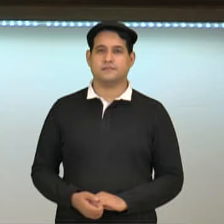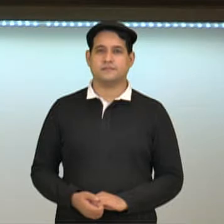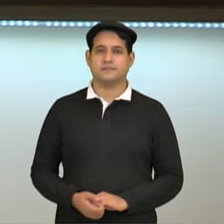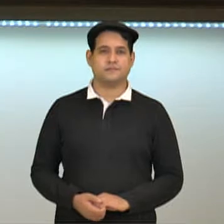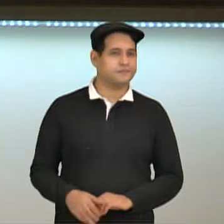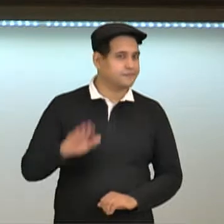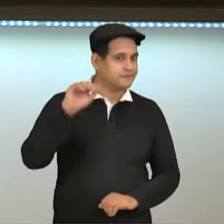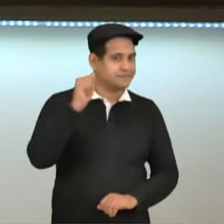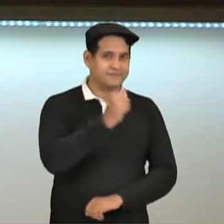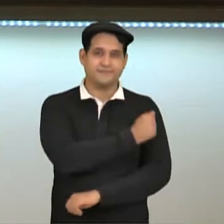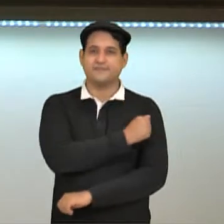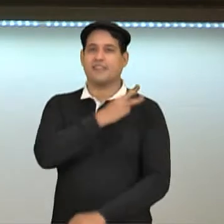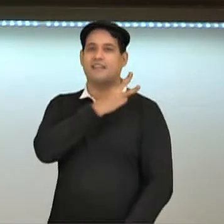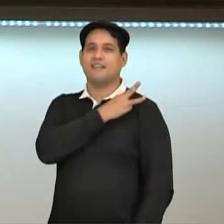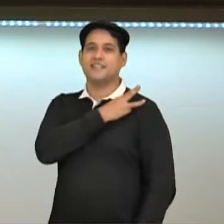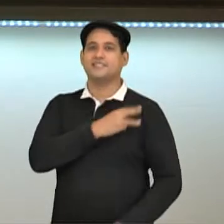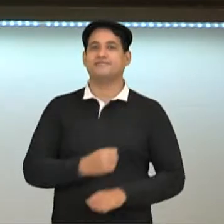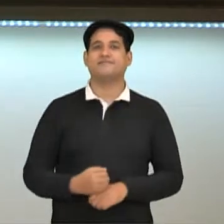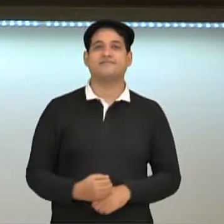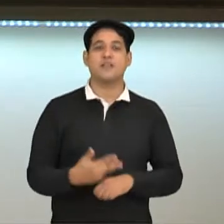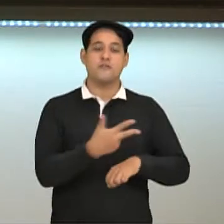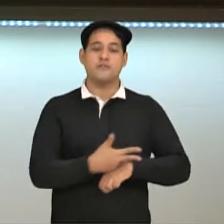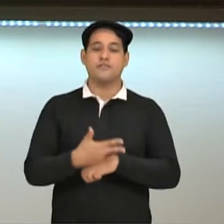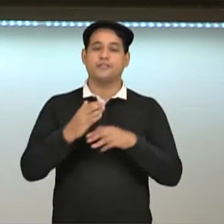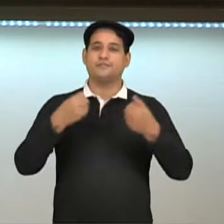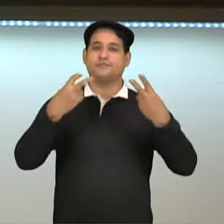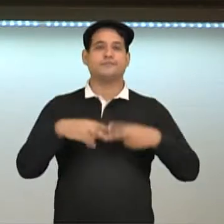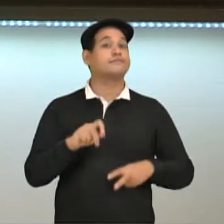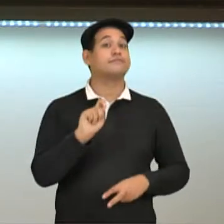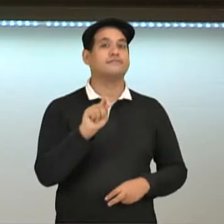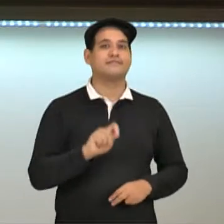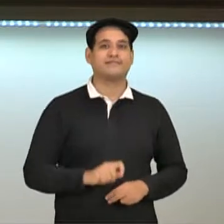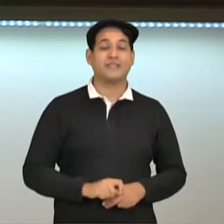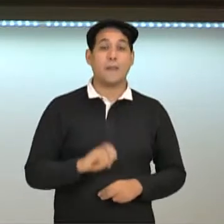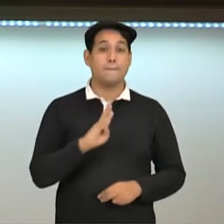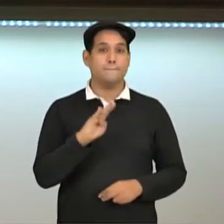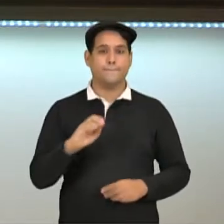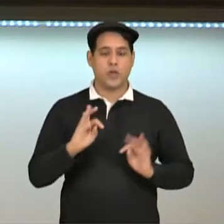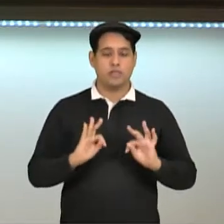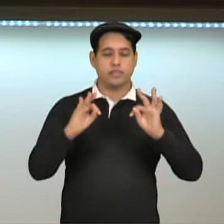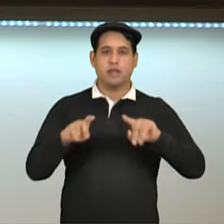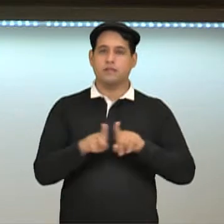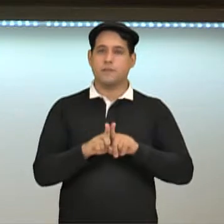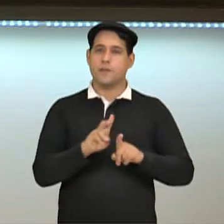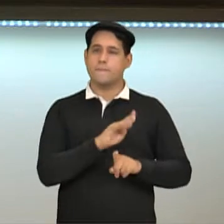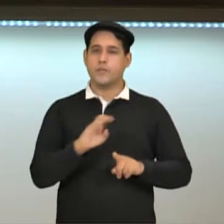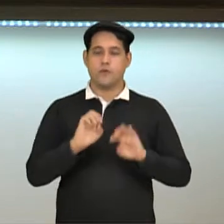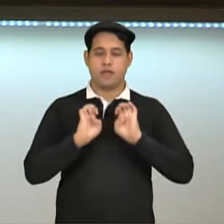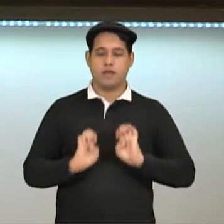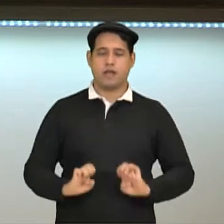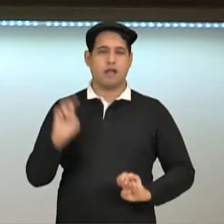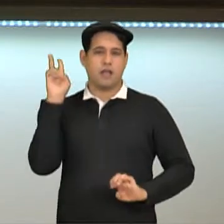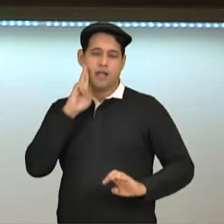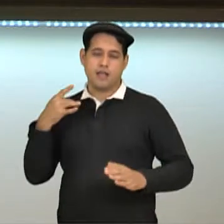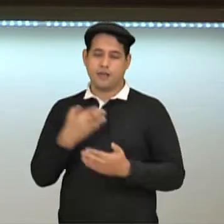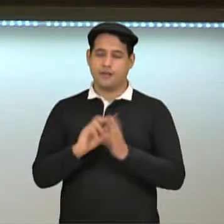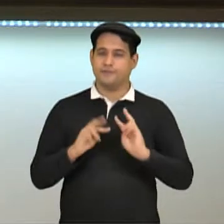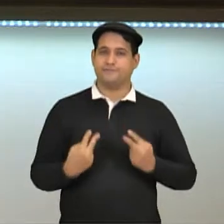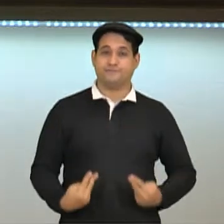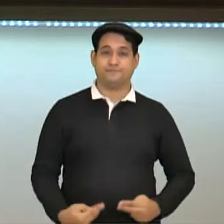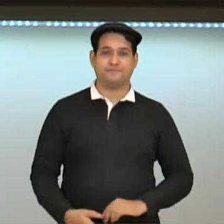Olá estudantes da terceira série, nesse vídeo vamos falar sobre biotecnologia e bioética na história da humanidade.